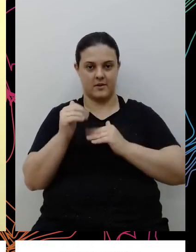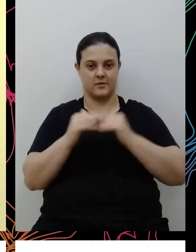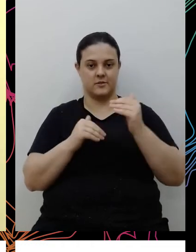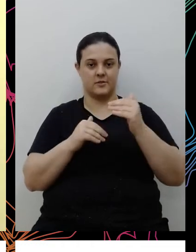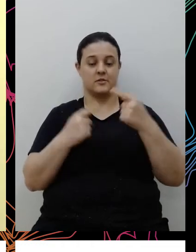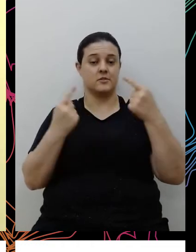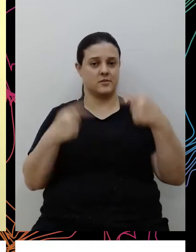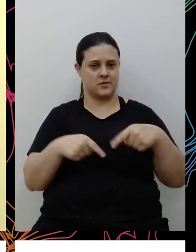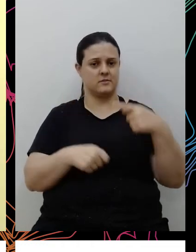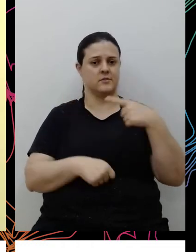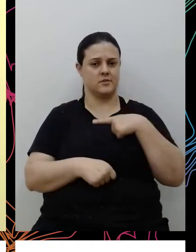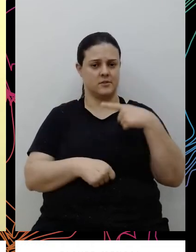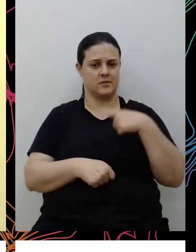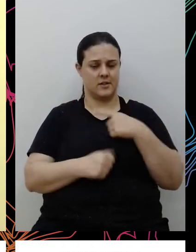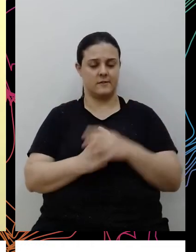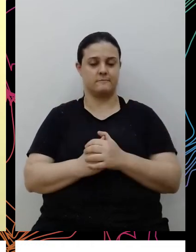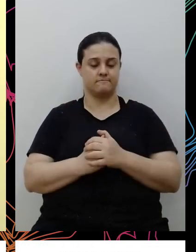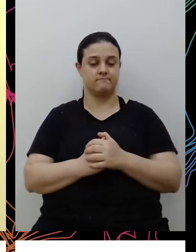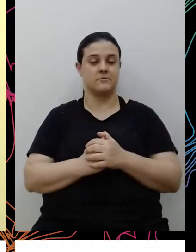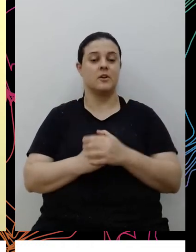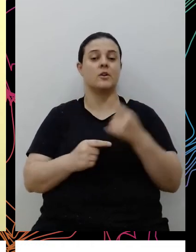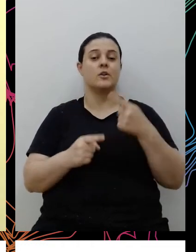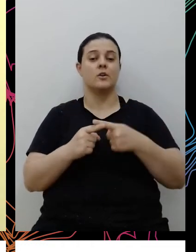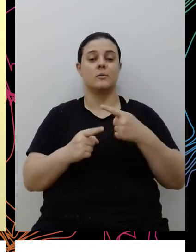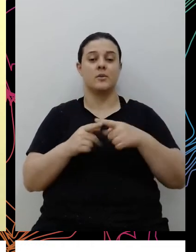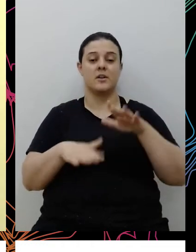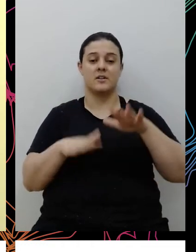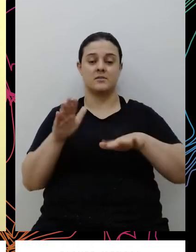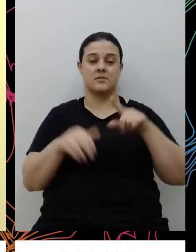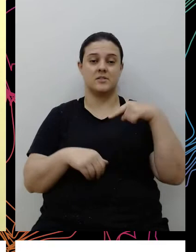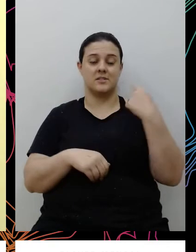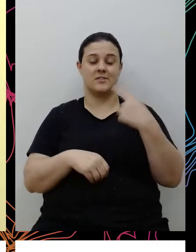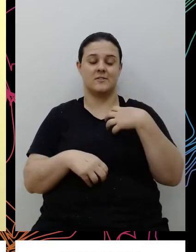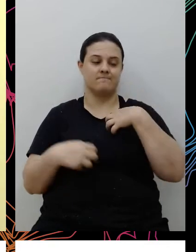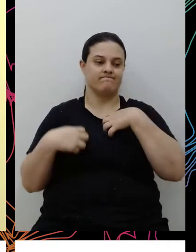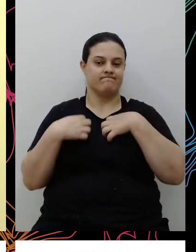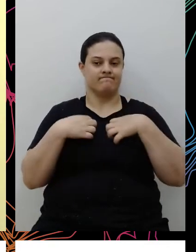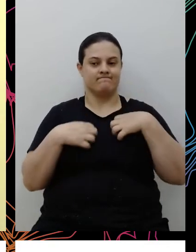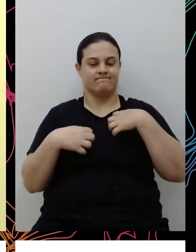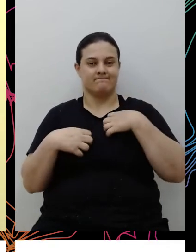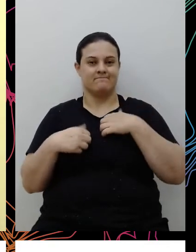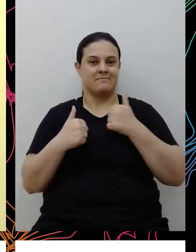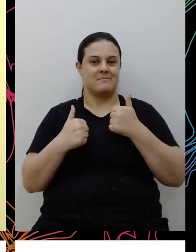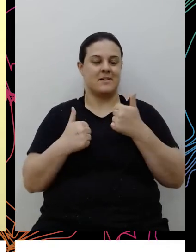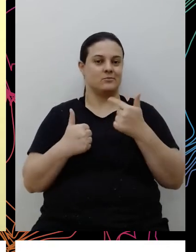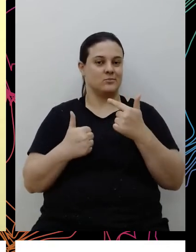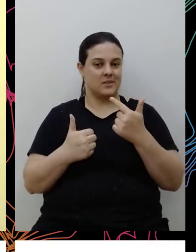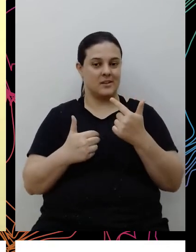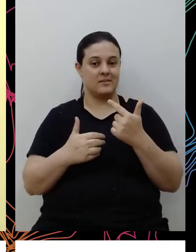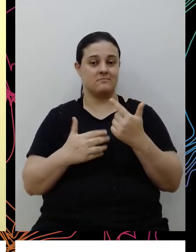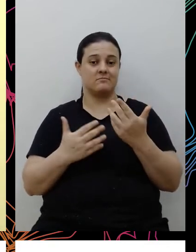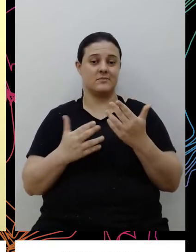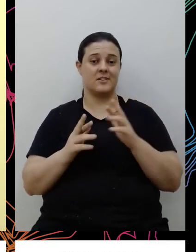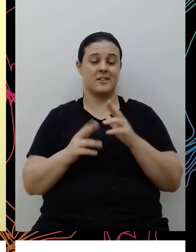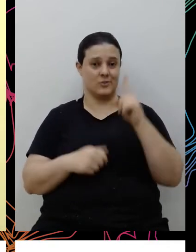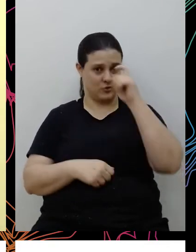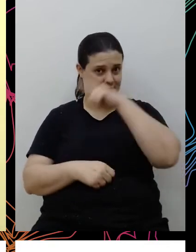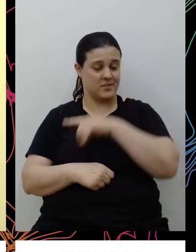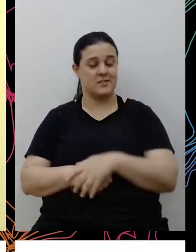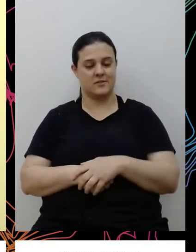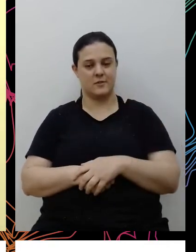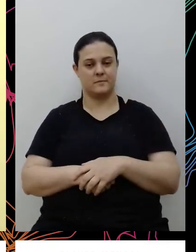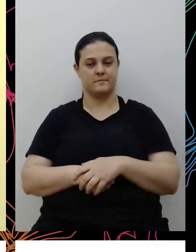desafio, né, porque isso faz com que a gente às vezes estraga desconforto e assuma posturas que são difíceis, né,